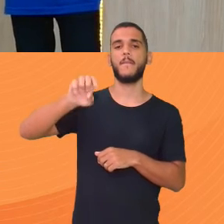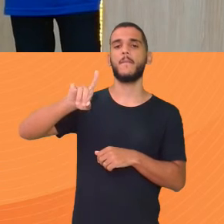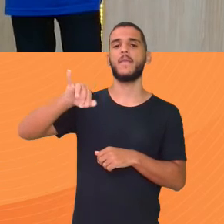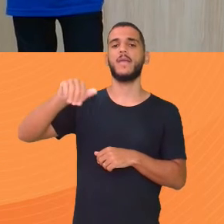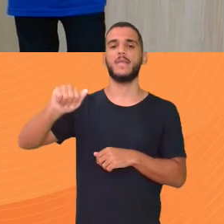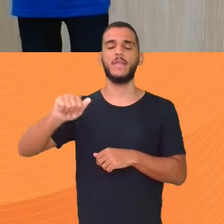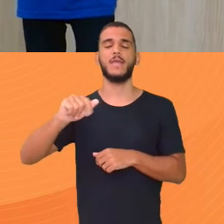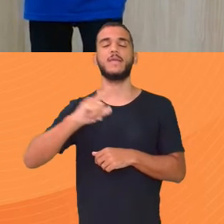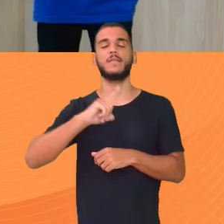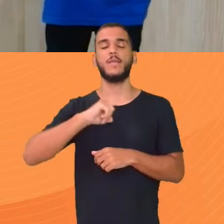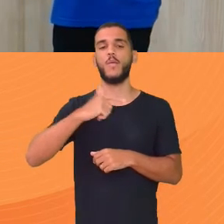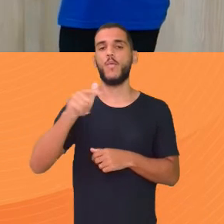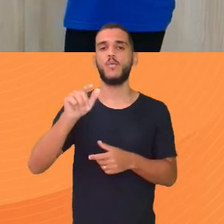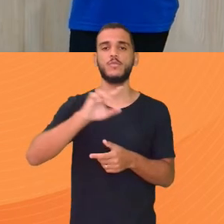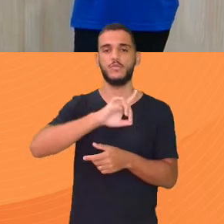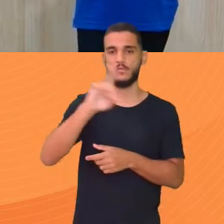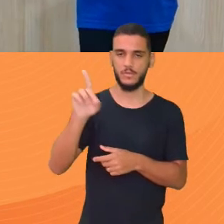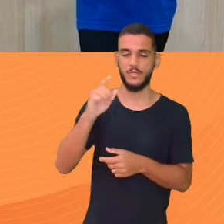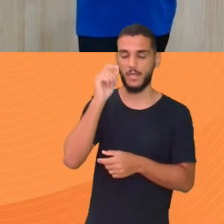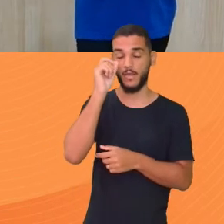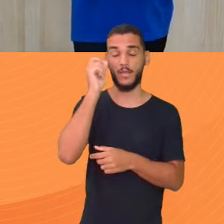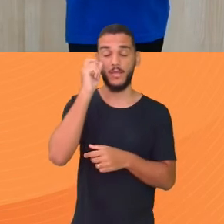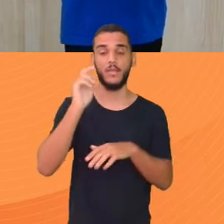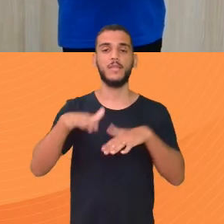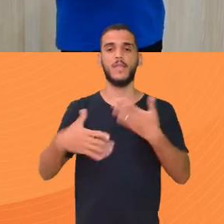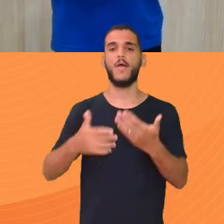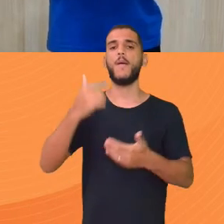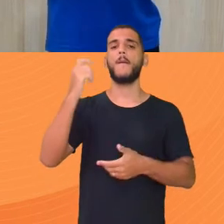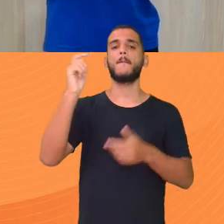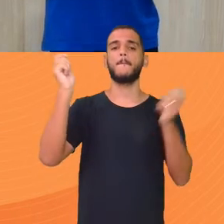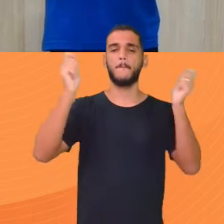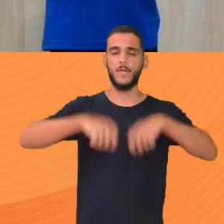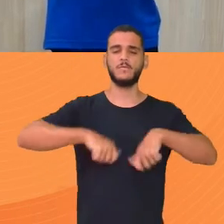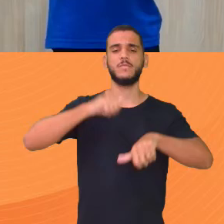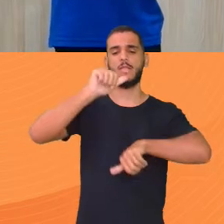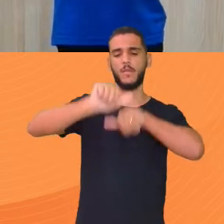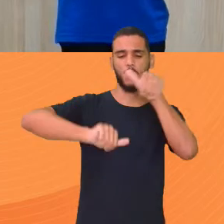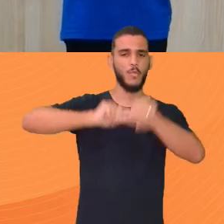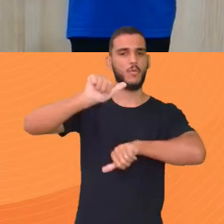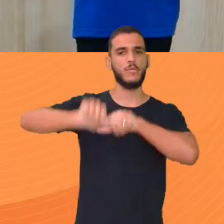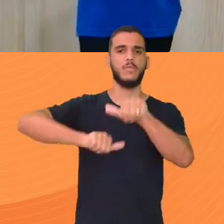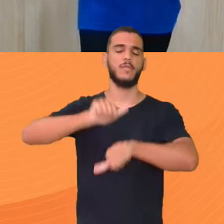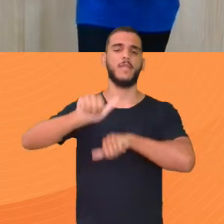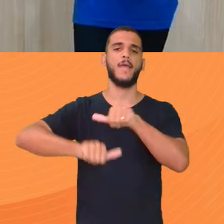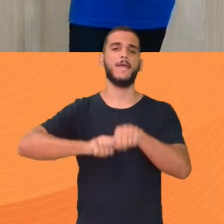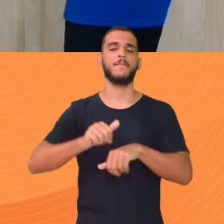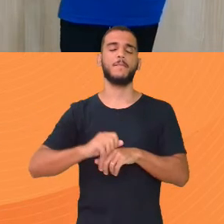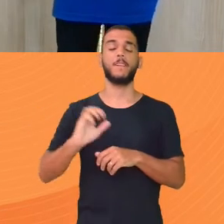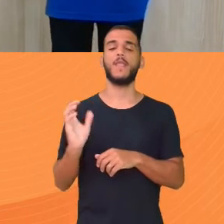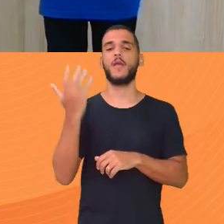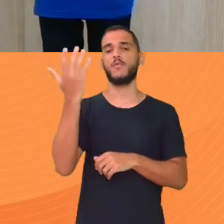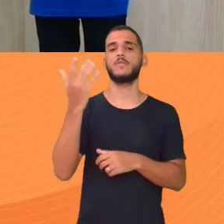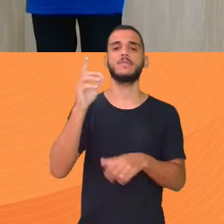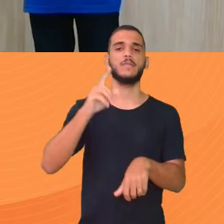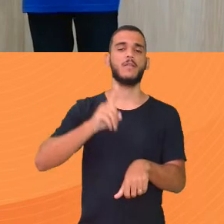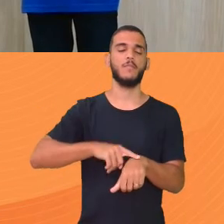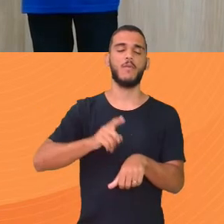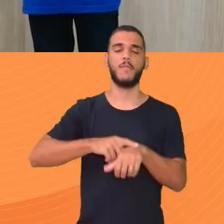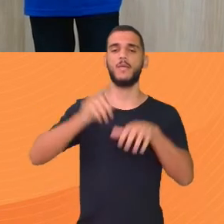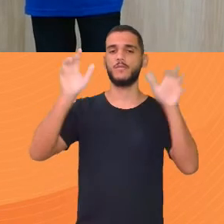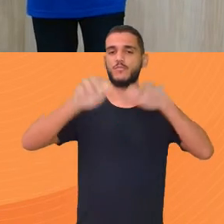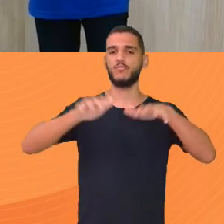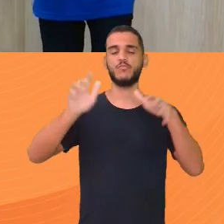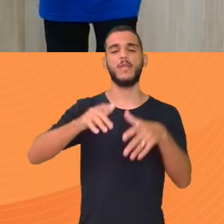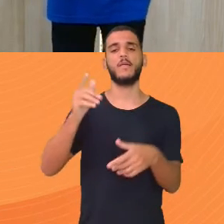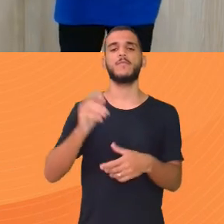dias Específicos Está bom E pode oscilar A cada dia Ele pode alterar Dependendo do Que acontecer no tempo Da gente Mas eu vou fazer